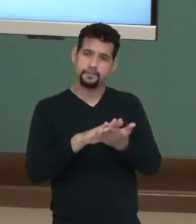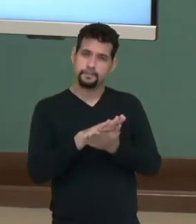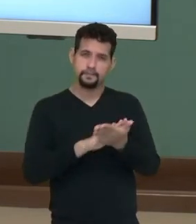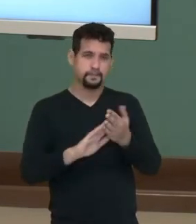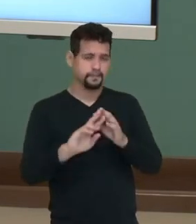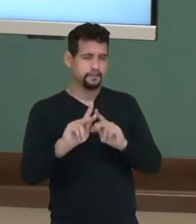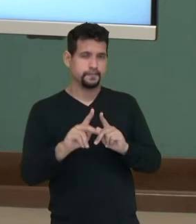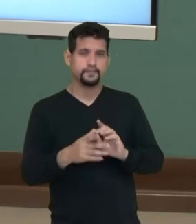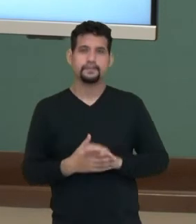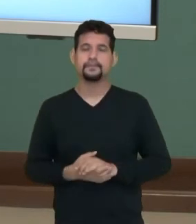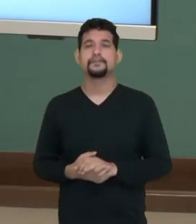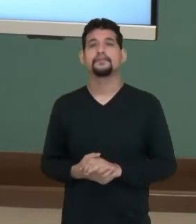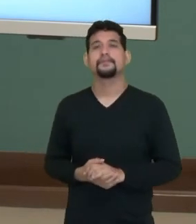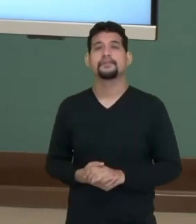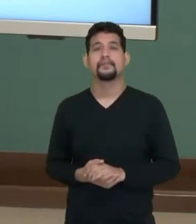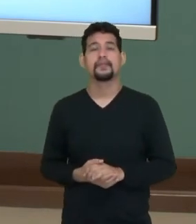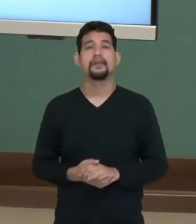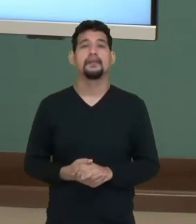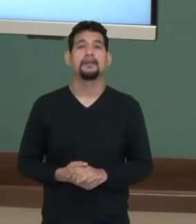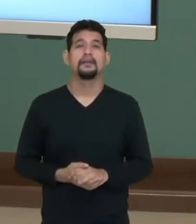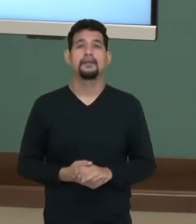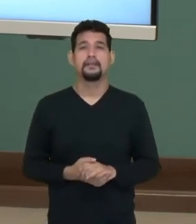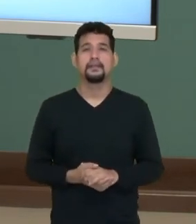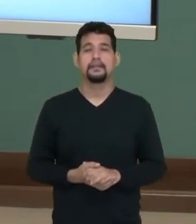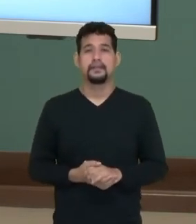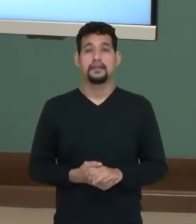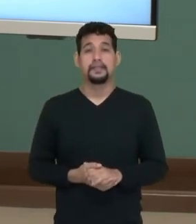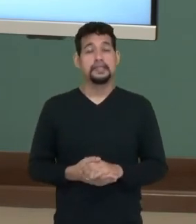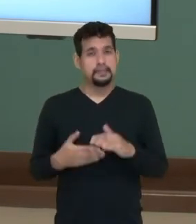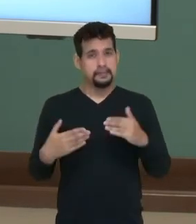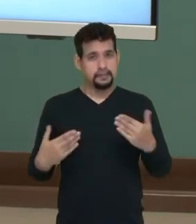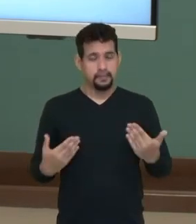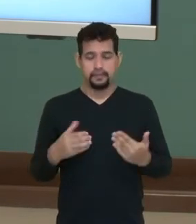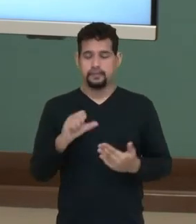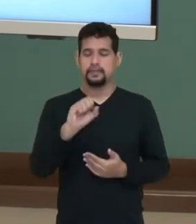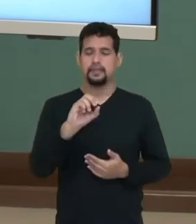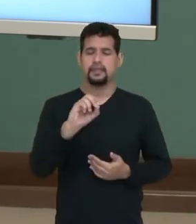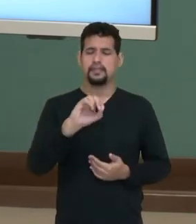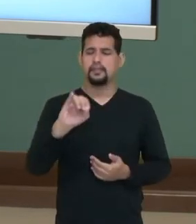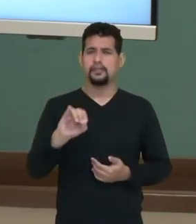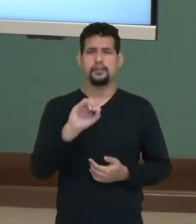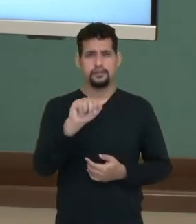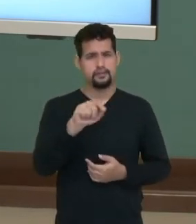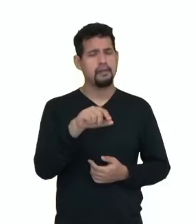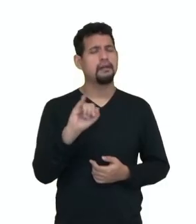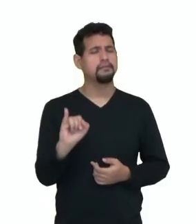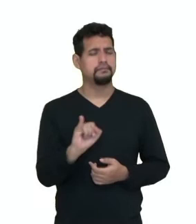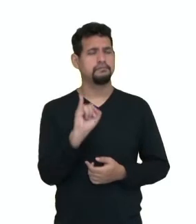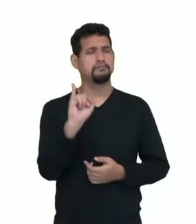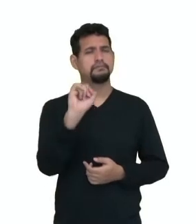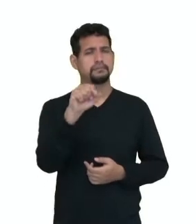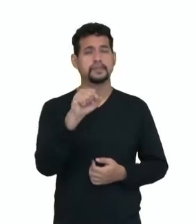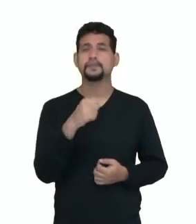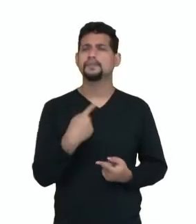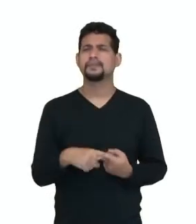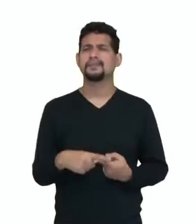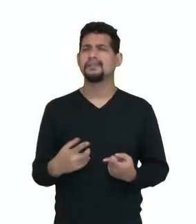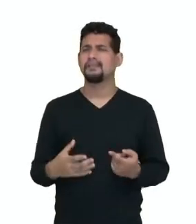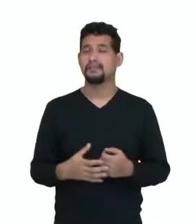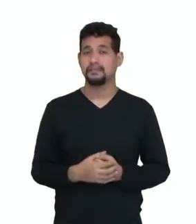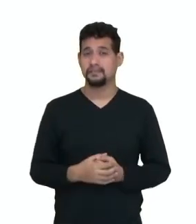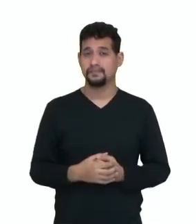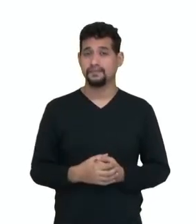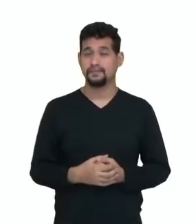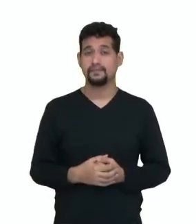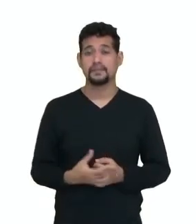bom? Vamos lá. Usado na medicina. A soja também é muito importante, né? Que tem o grão de soja na